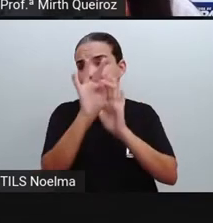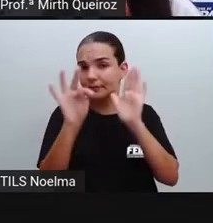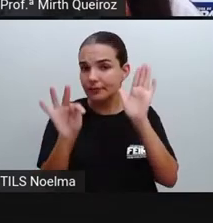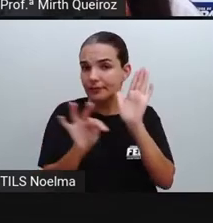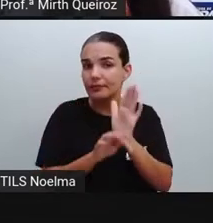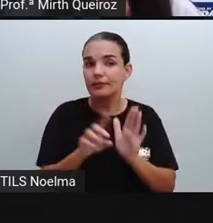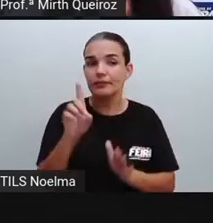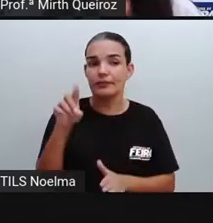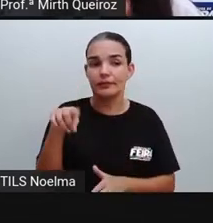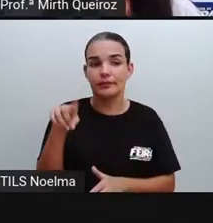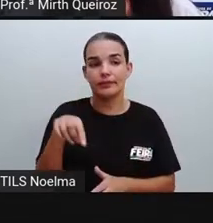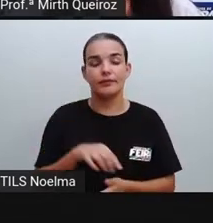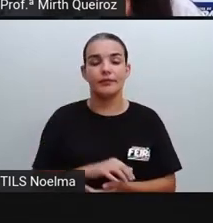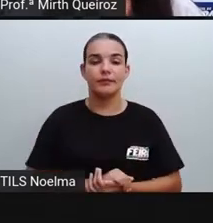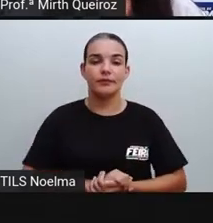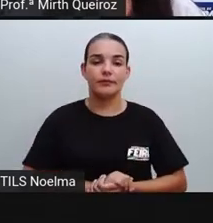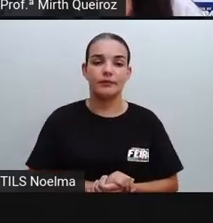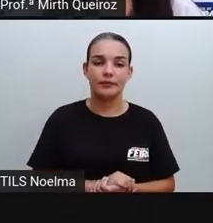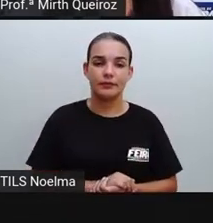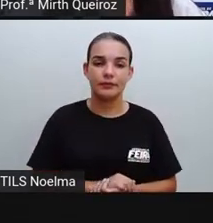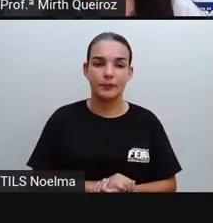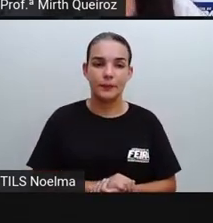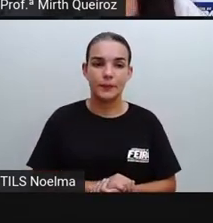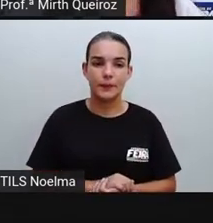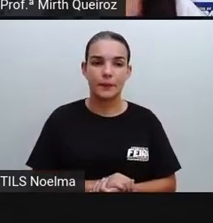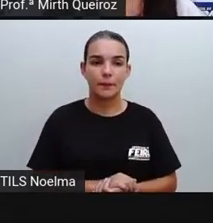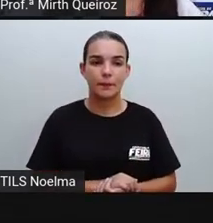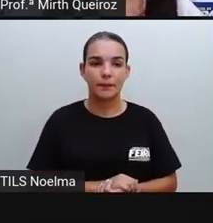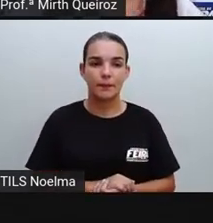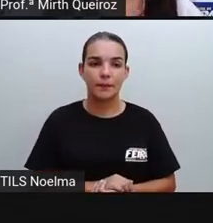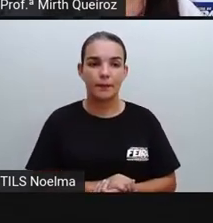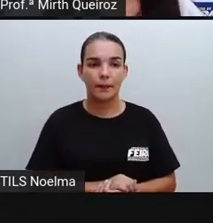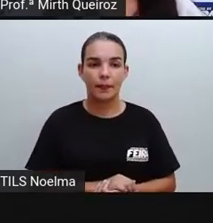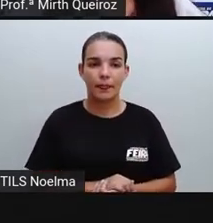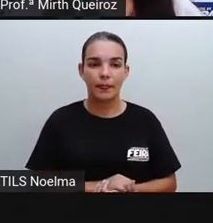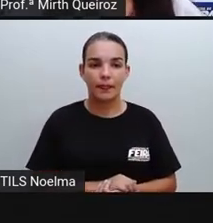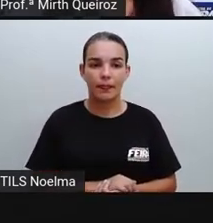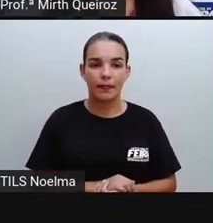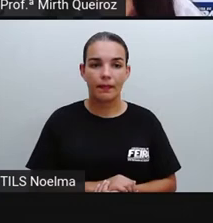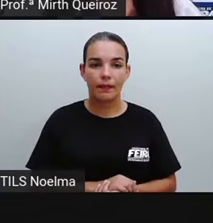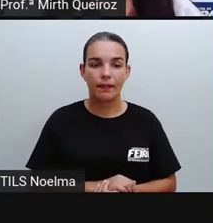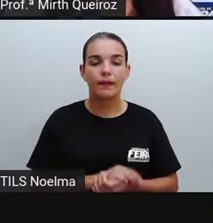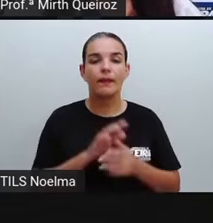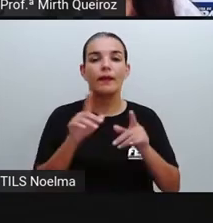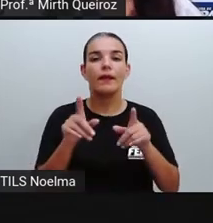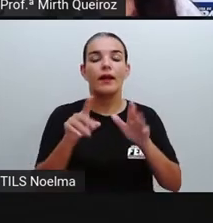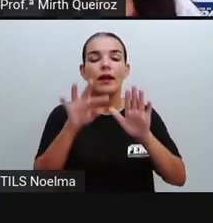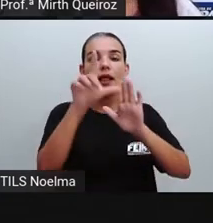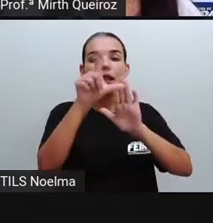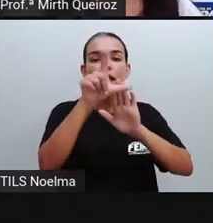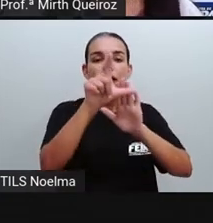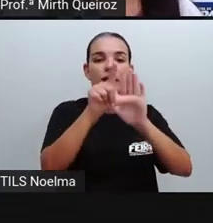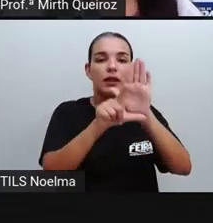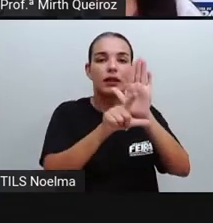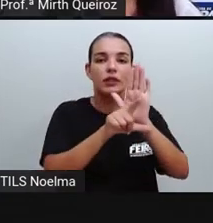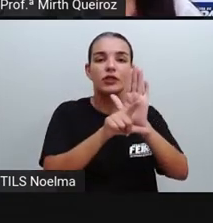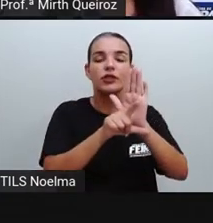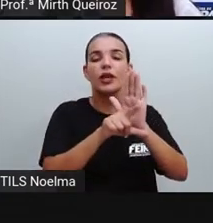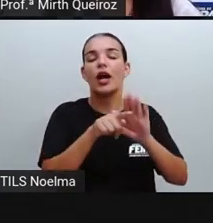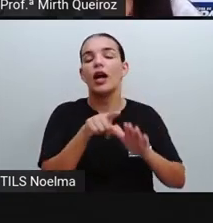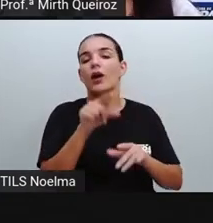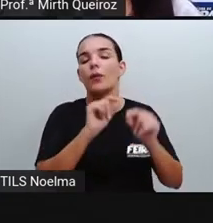também é um tipo de gênero textual. A lista do lanche do dia, segunda-feira,